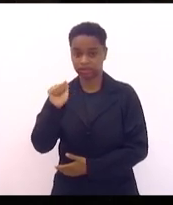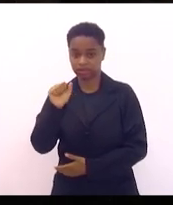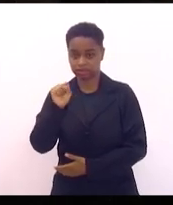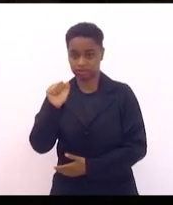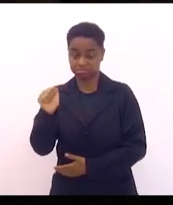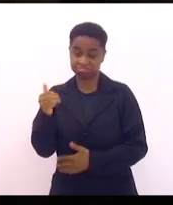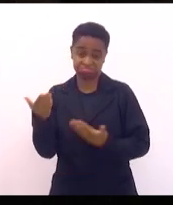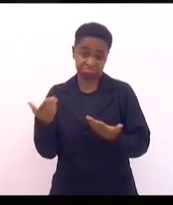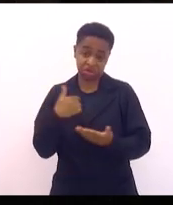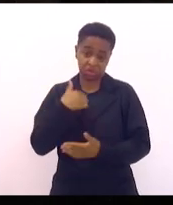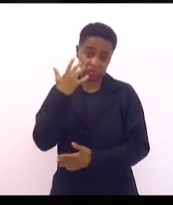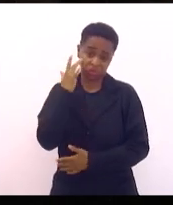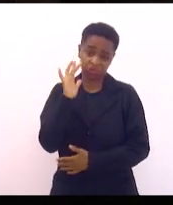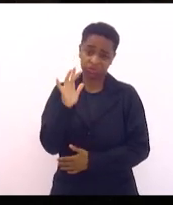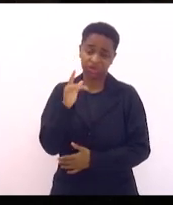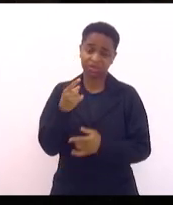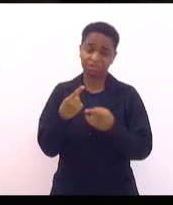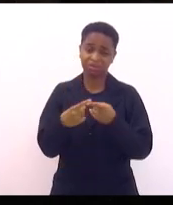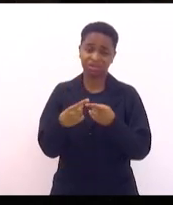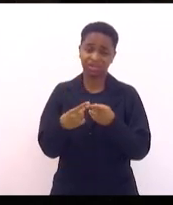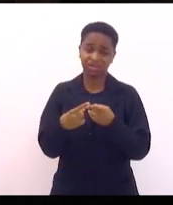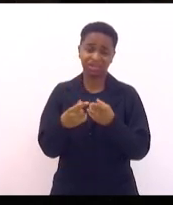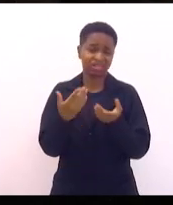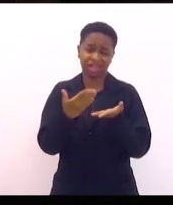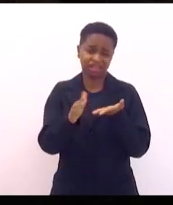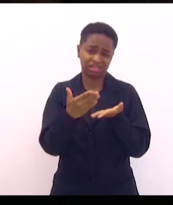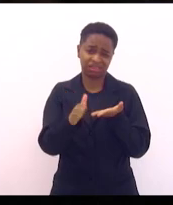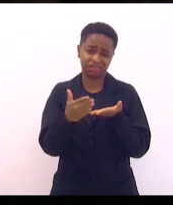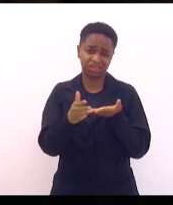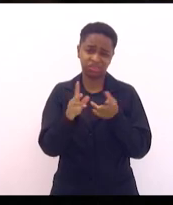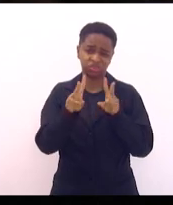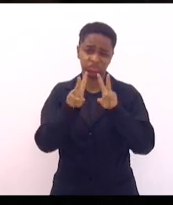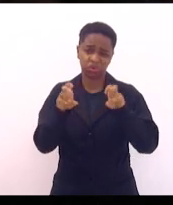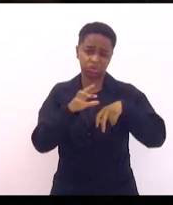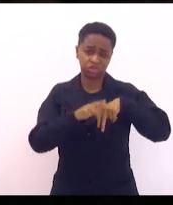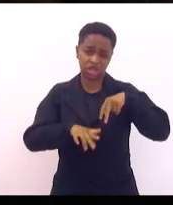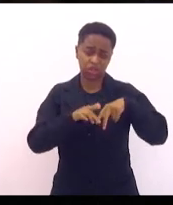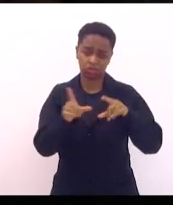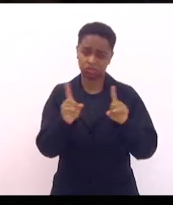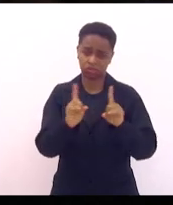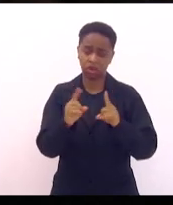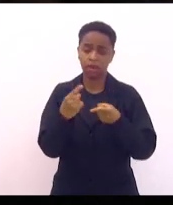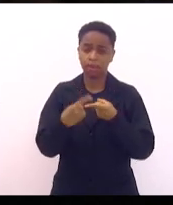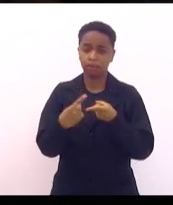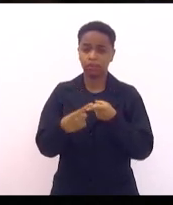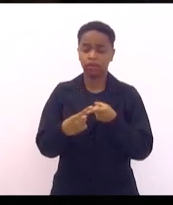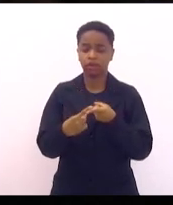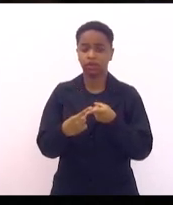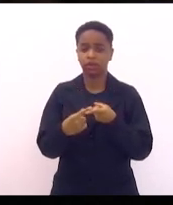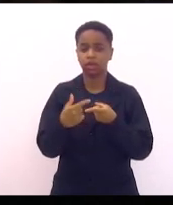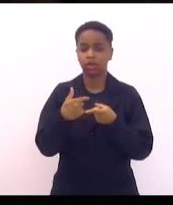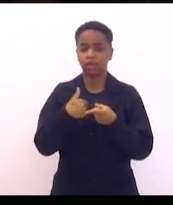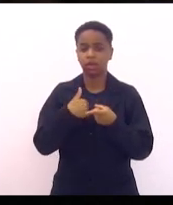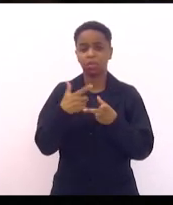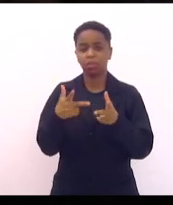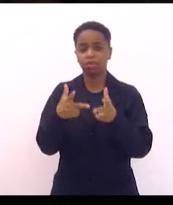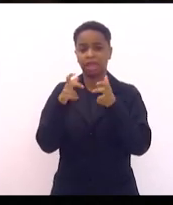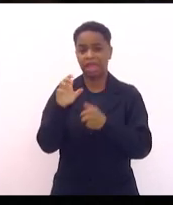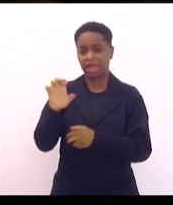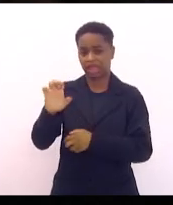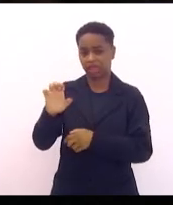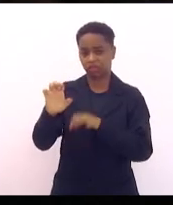Eu não sei se... Porque isso não tem nada a ver com essa discussão de gênero, porque quando eu vejo o E no final,